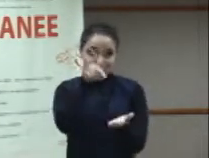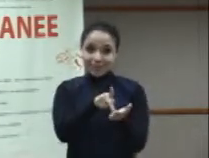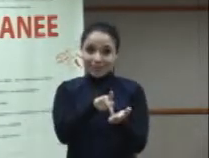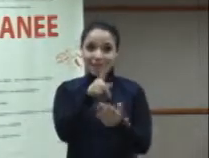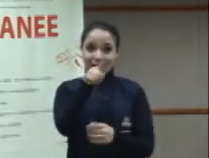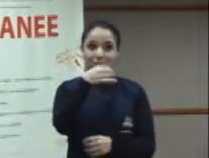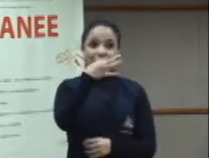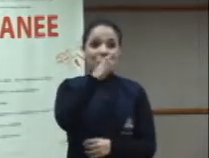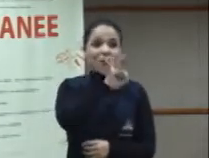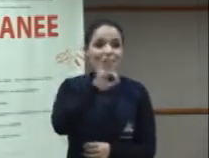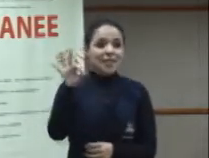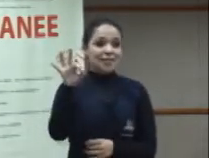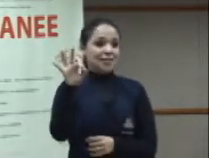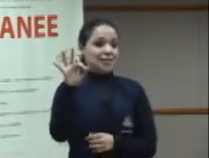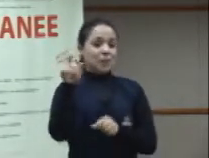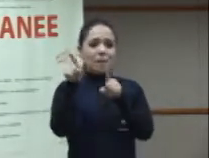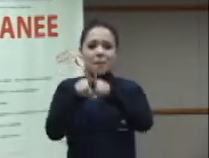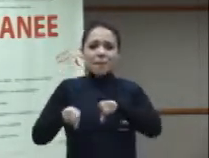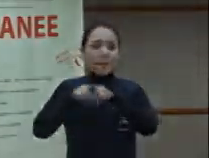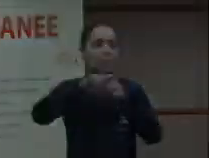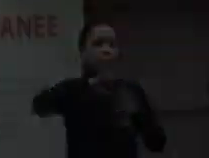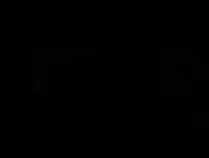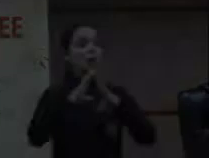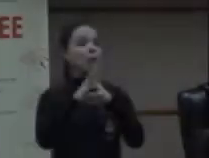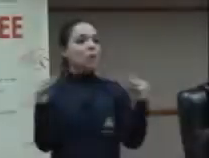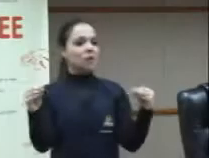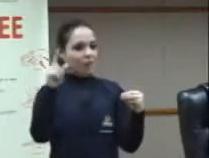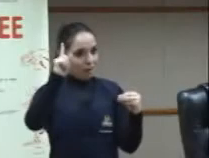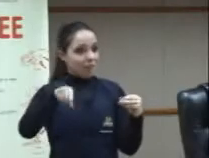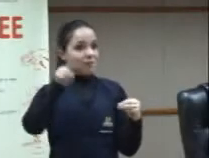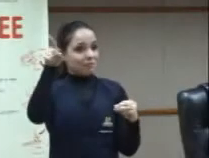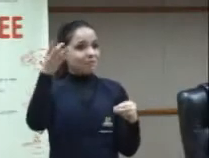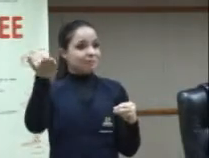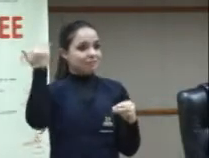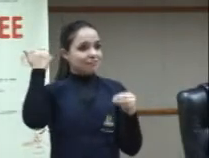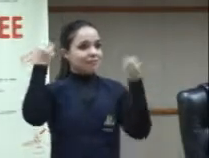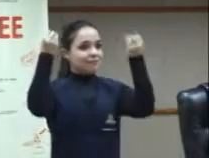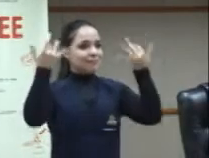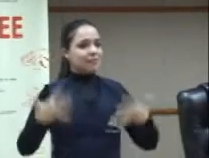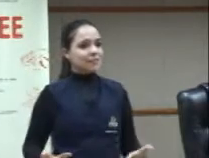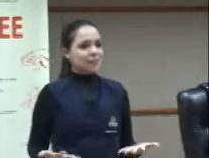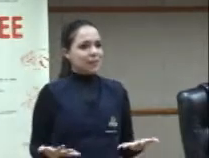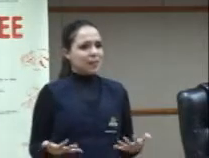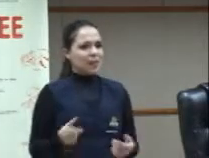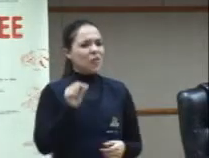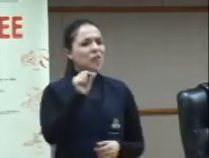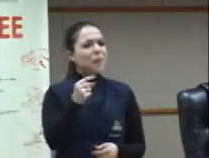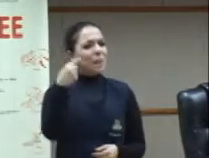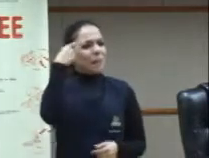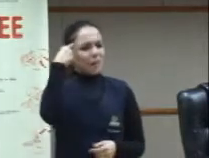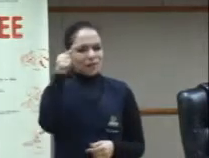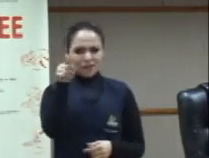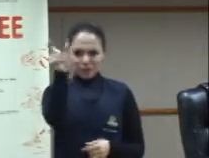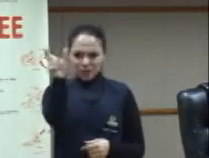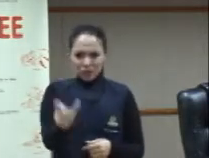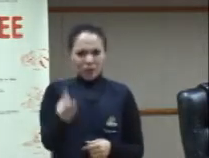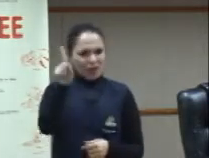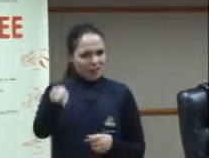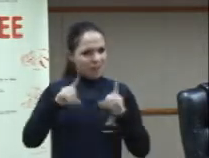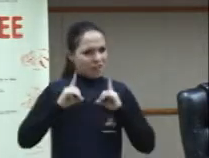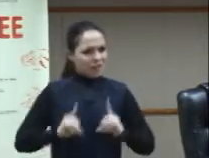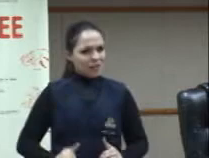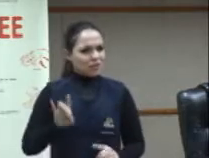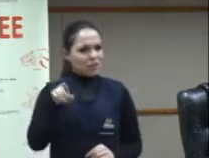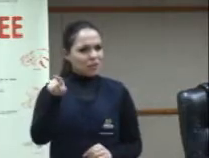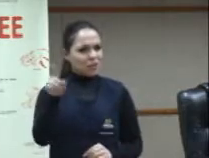histórias se repetiram no mundo inteiro. Porque as pessoas não se resumem à sua diferença. Elas vão muito